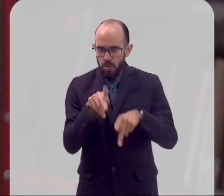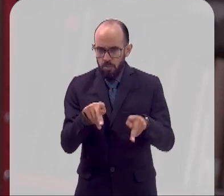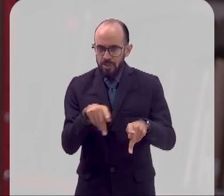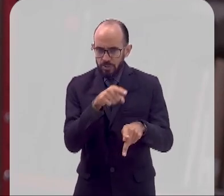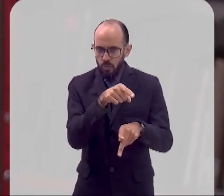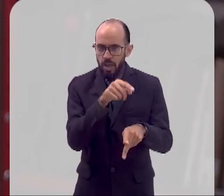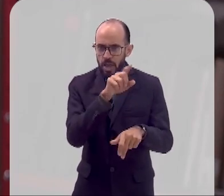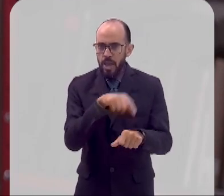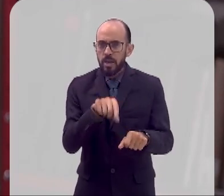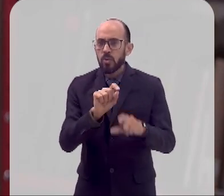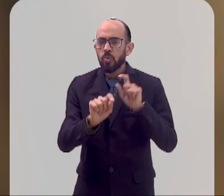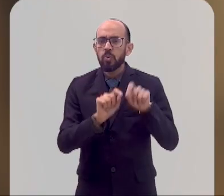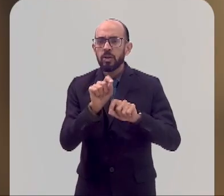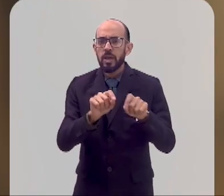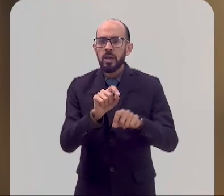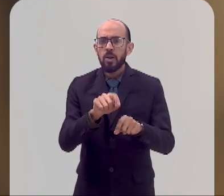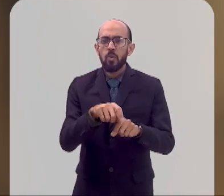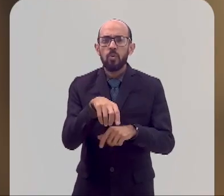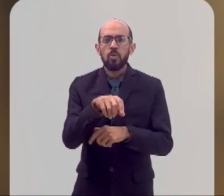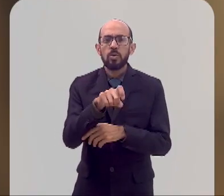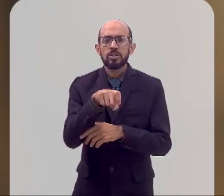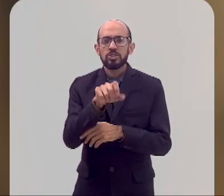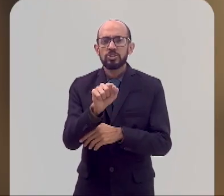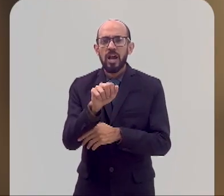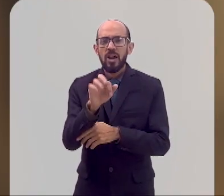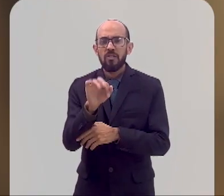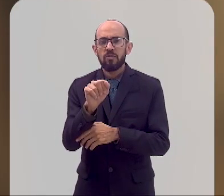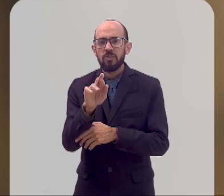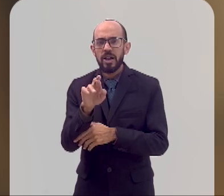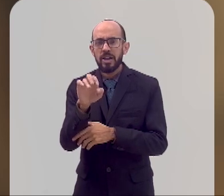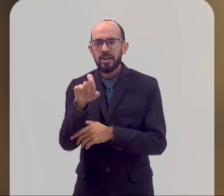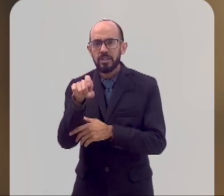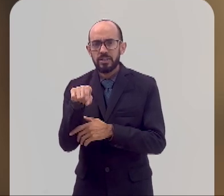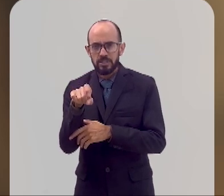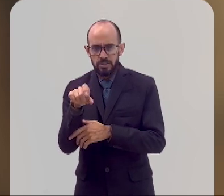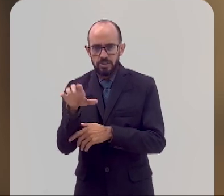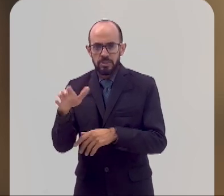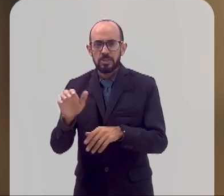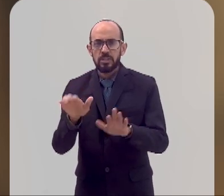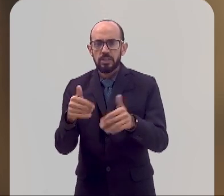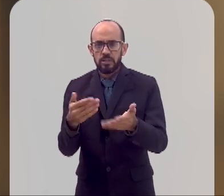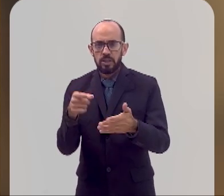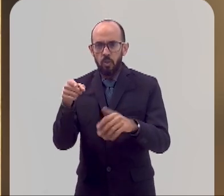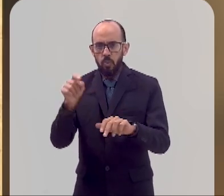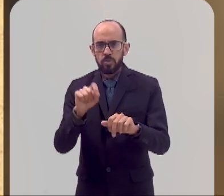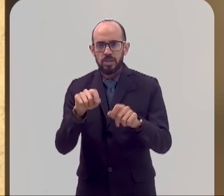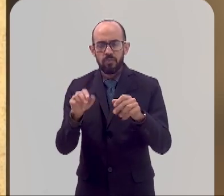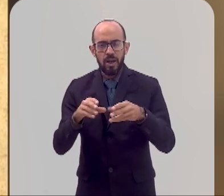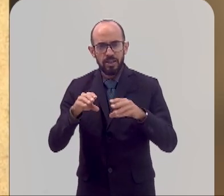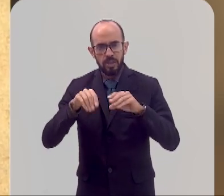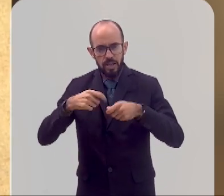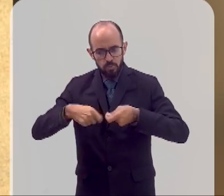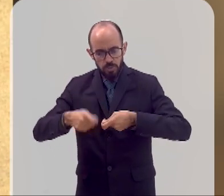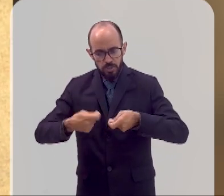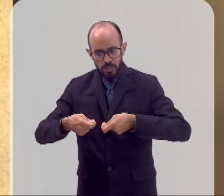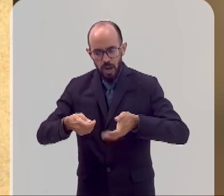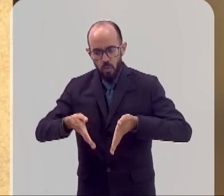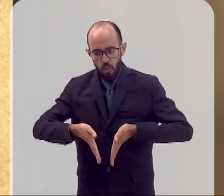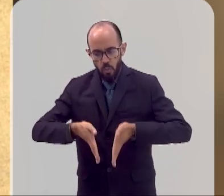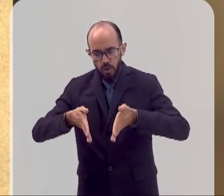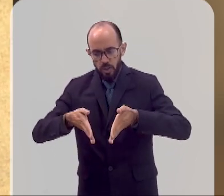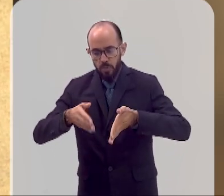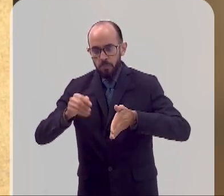população à água era através dos chafarizes. Então, esse manejo do rio, ele vai ser feito justamente para ou